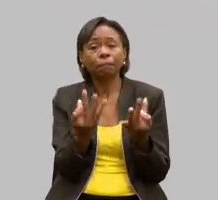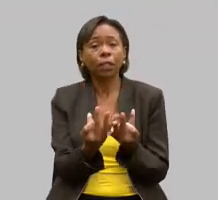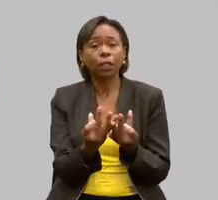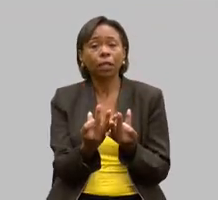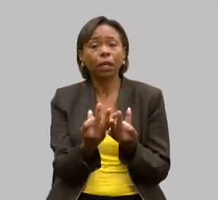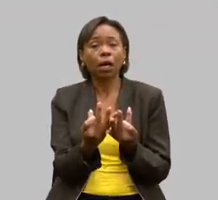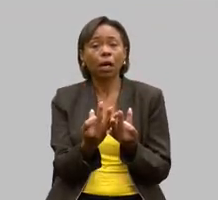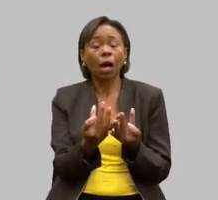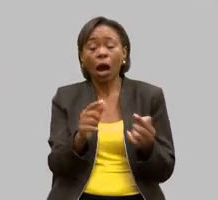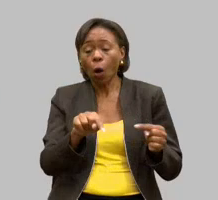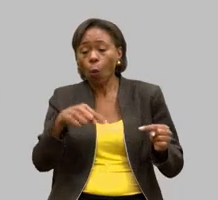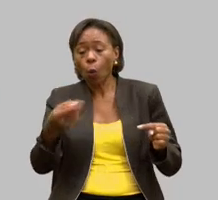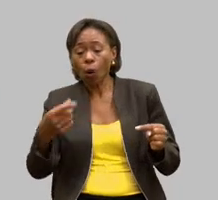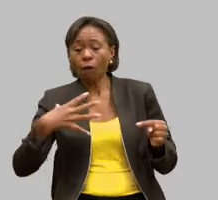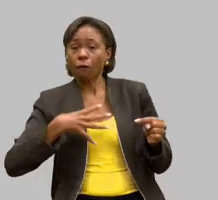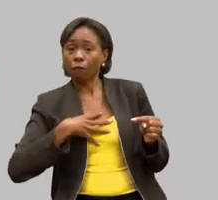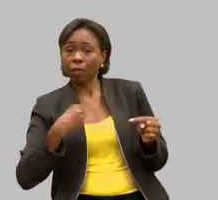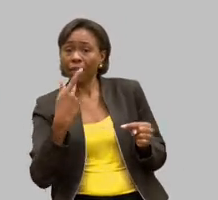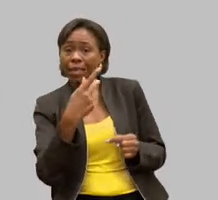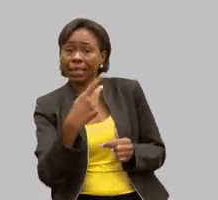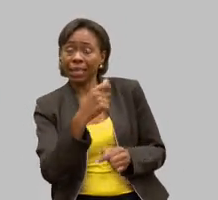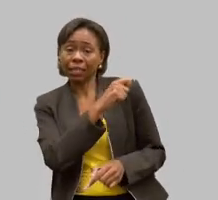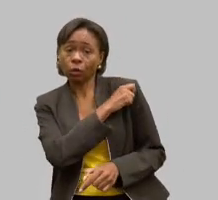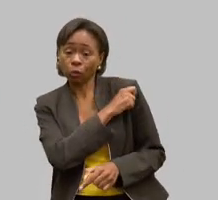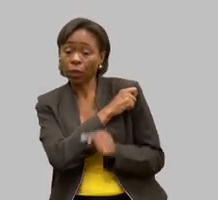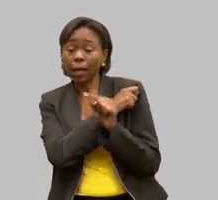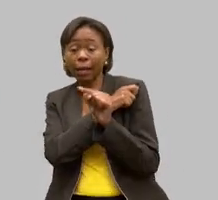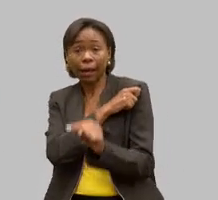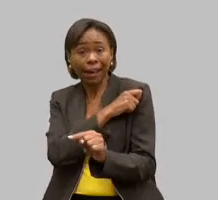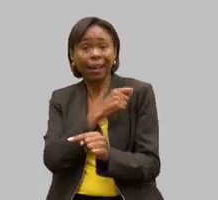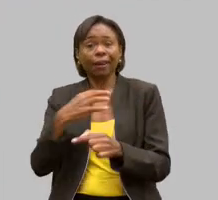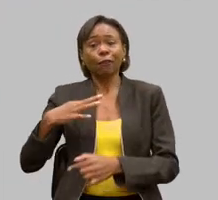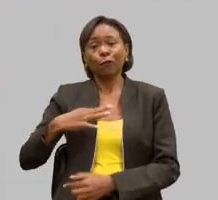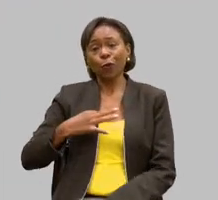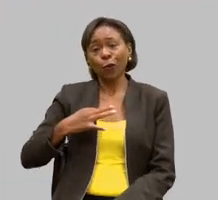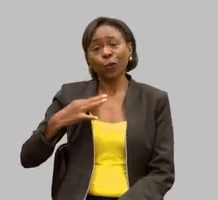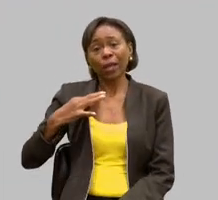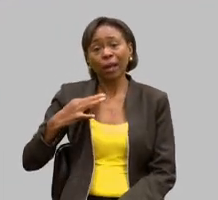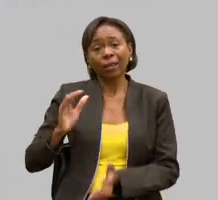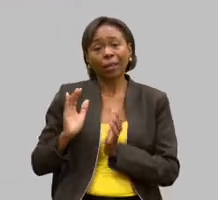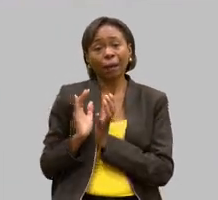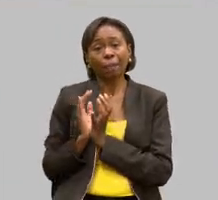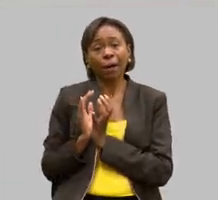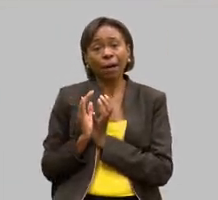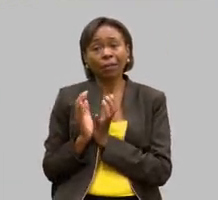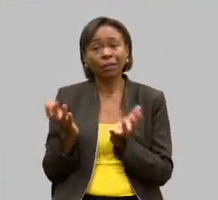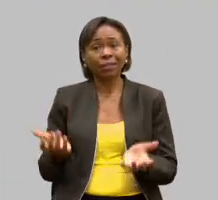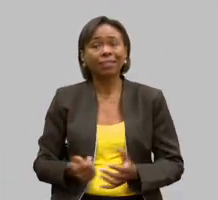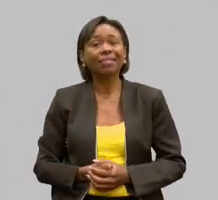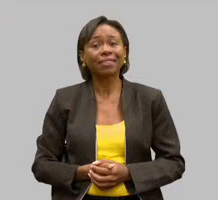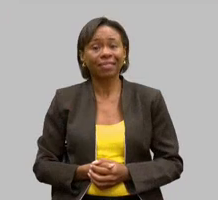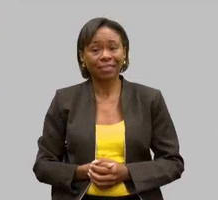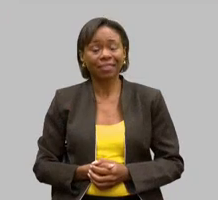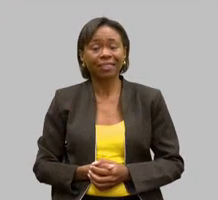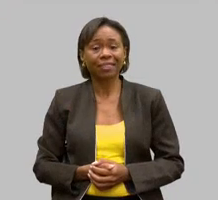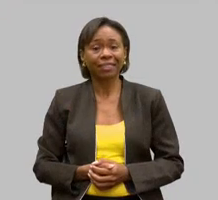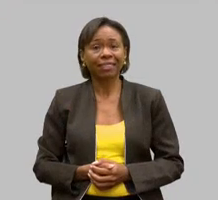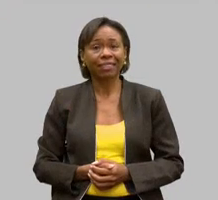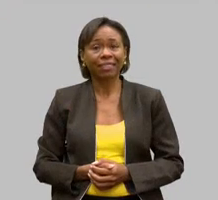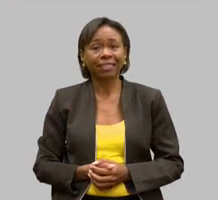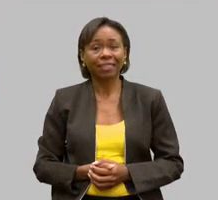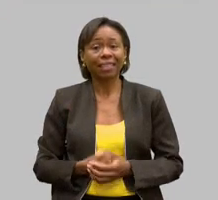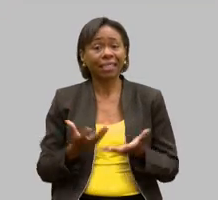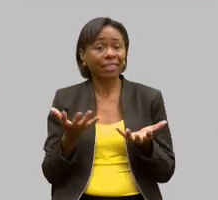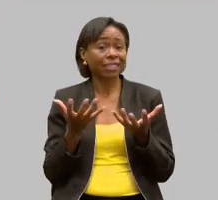que hoje é voluntária da PAI o que mais que a gente quer é só olhar dos